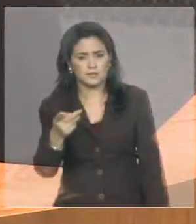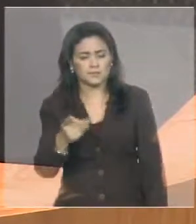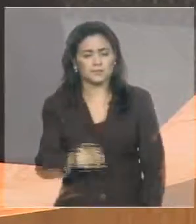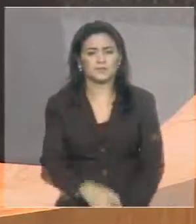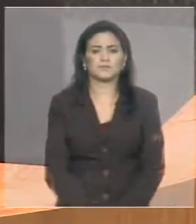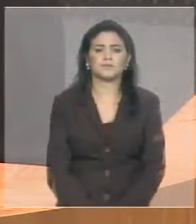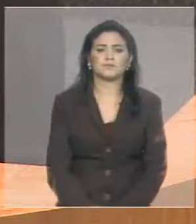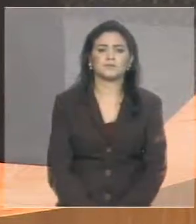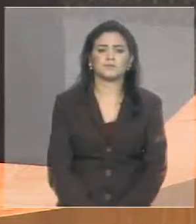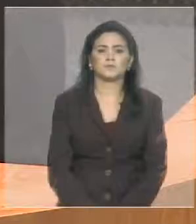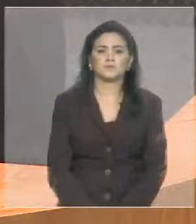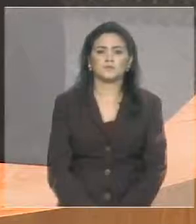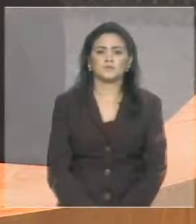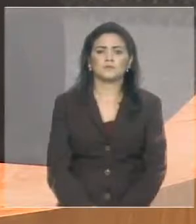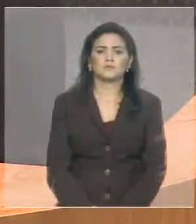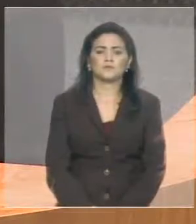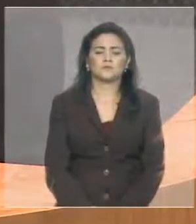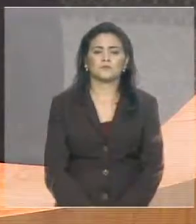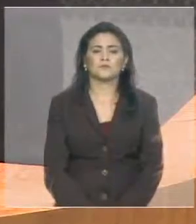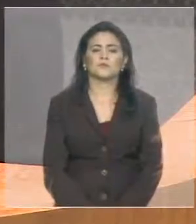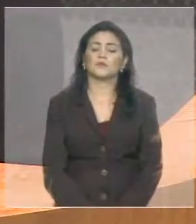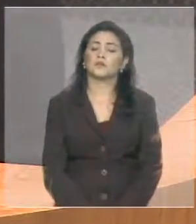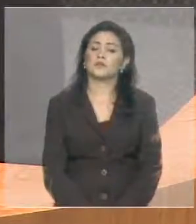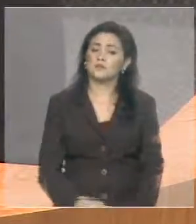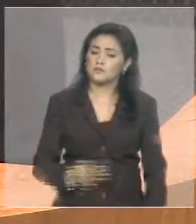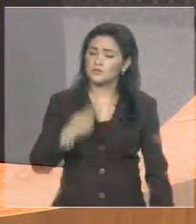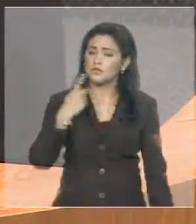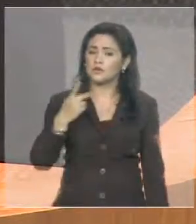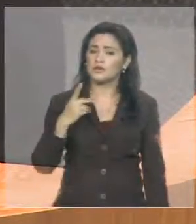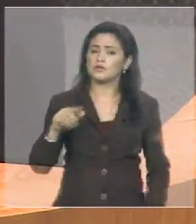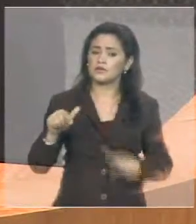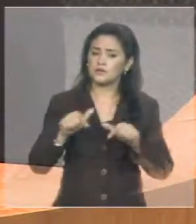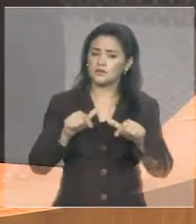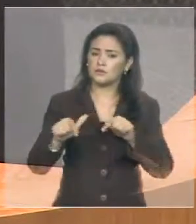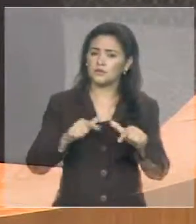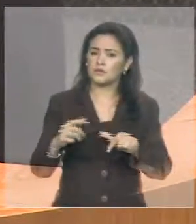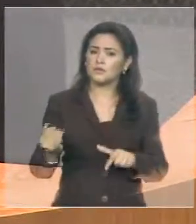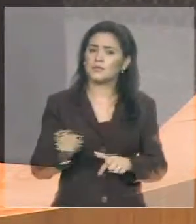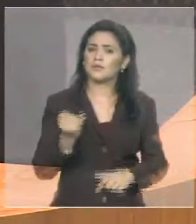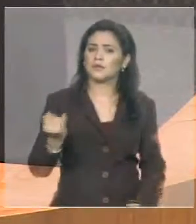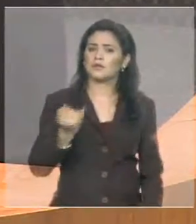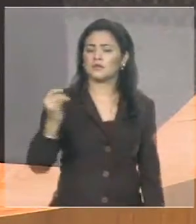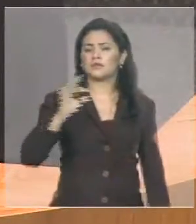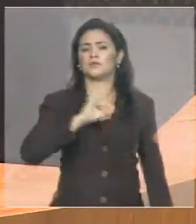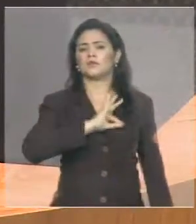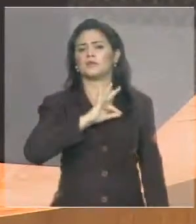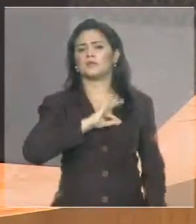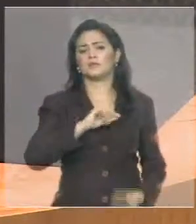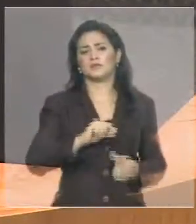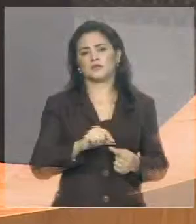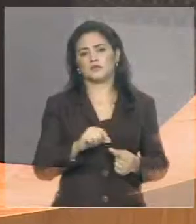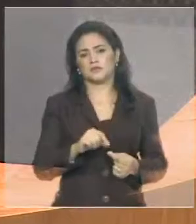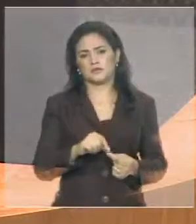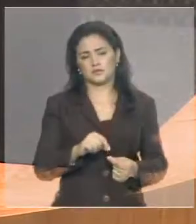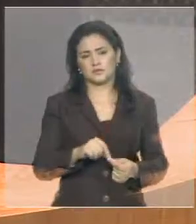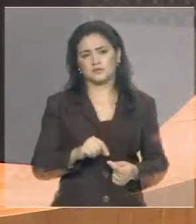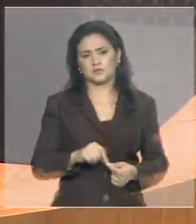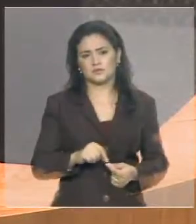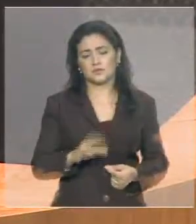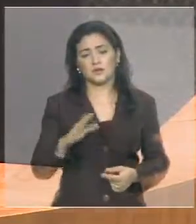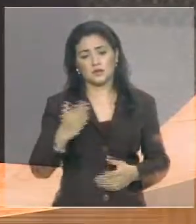o quanto que é importante o que a polícia está fazendo realmente para esse enfrentamento. Até porque, como eu disse